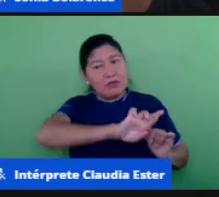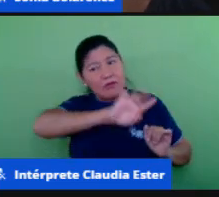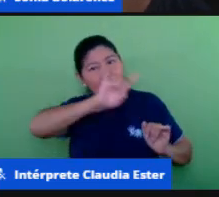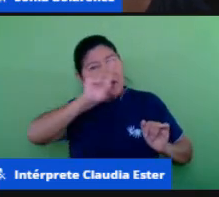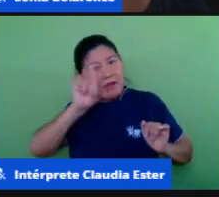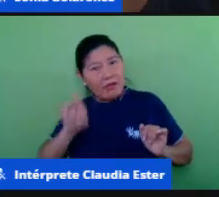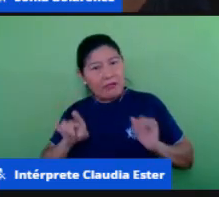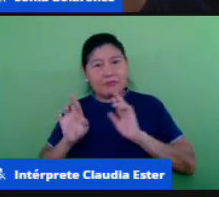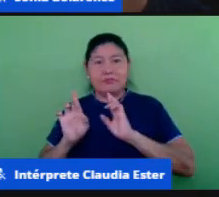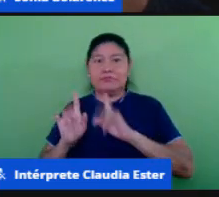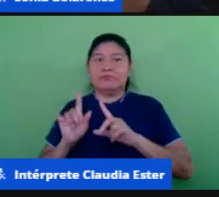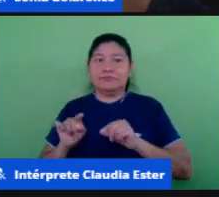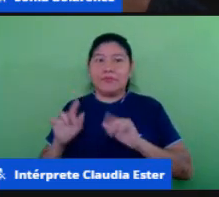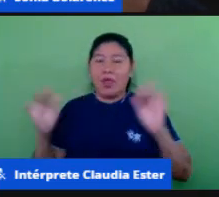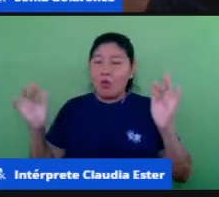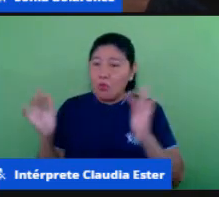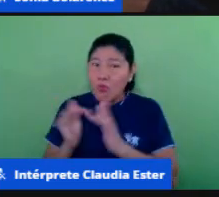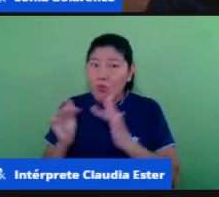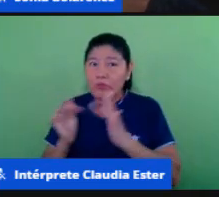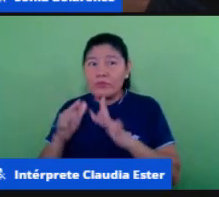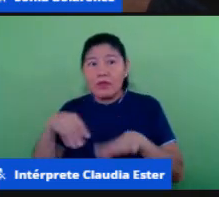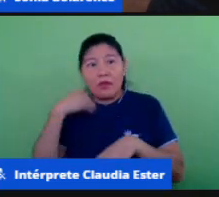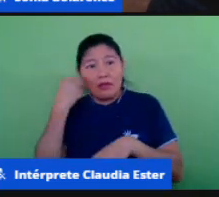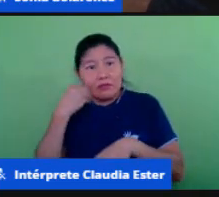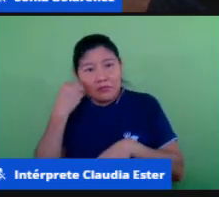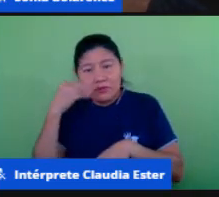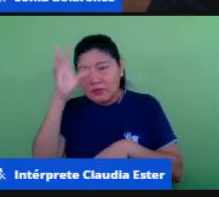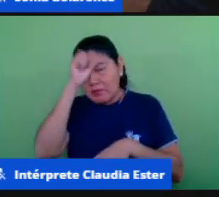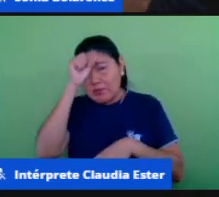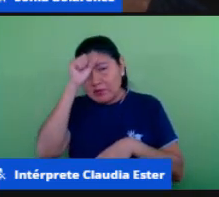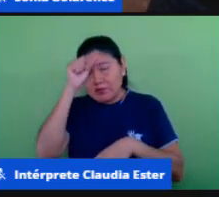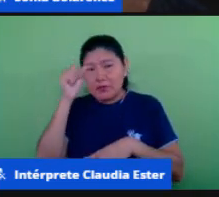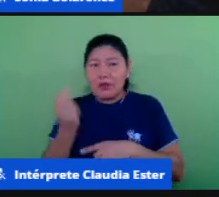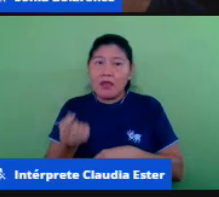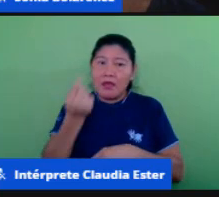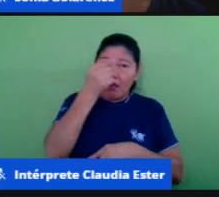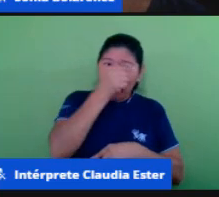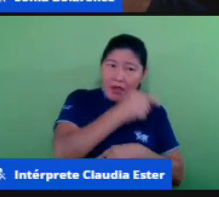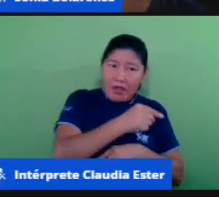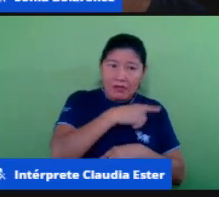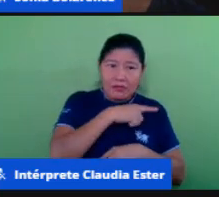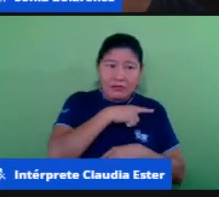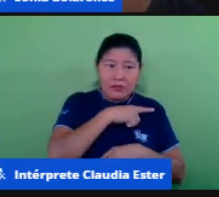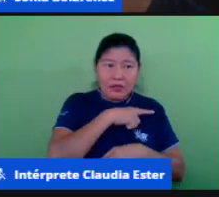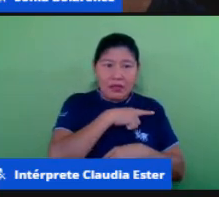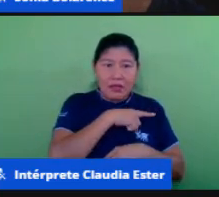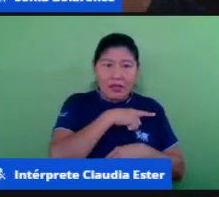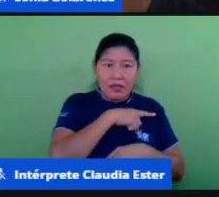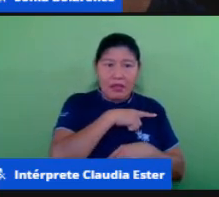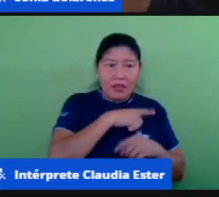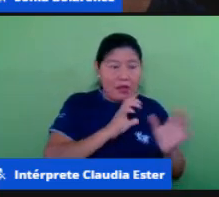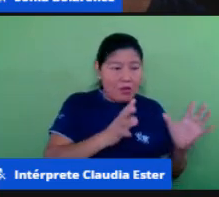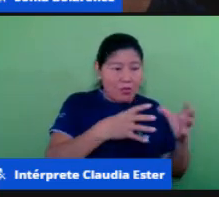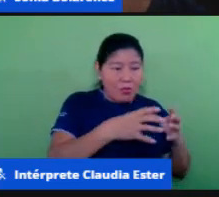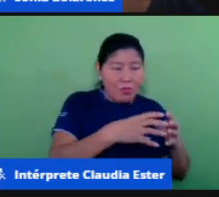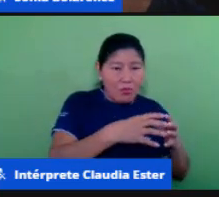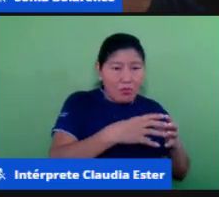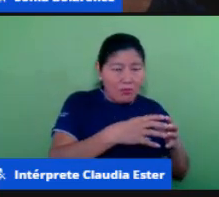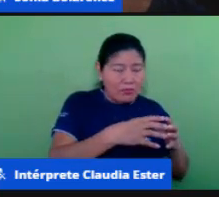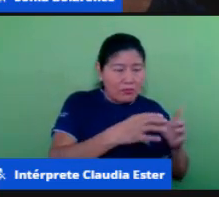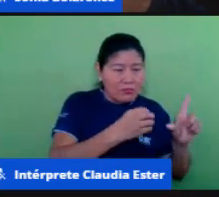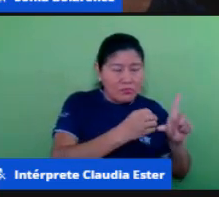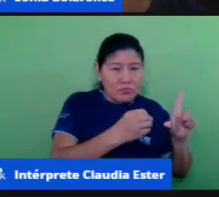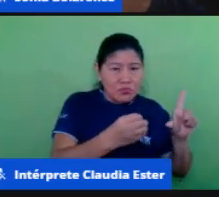aprofundamento até porque lá nós temos o lado cômico trazer o cômico também